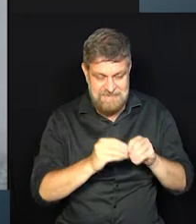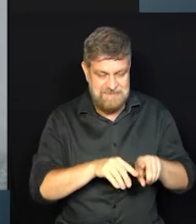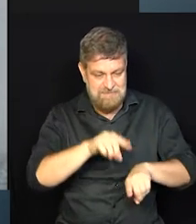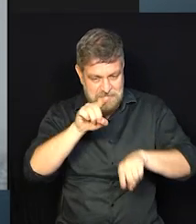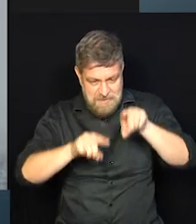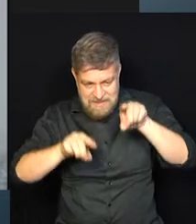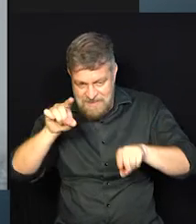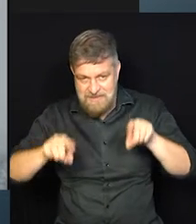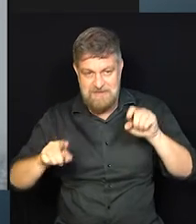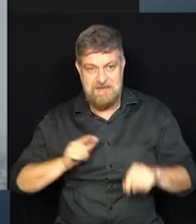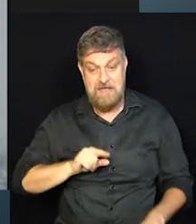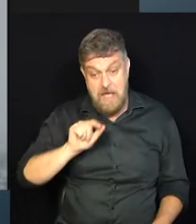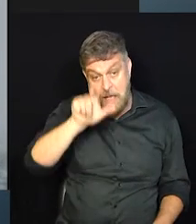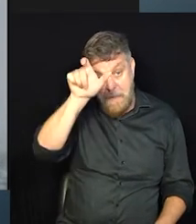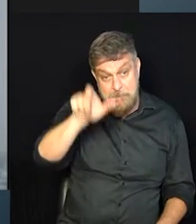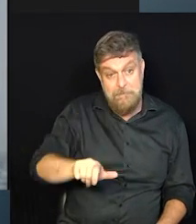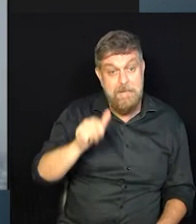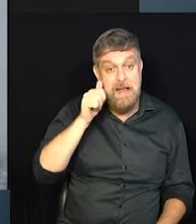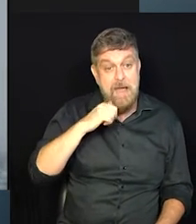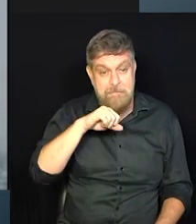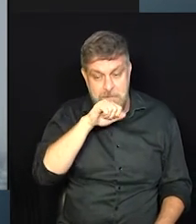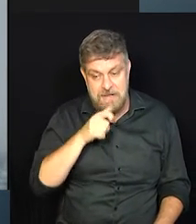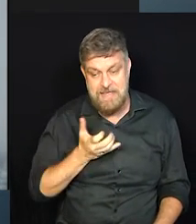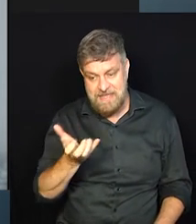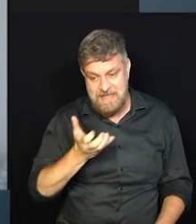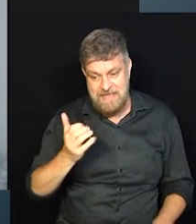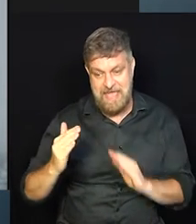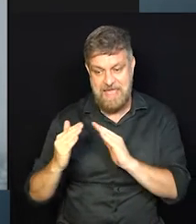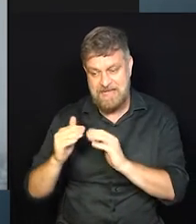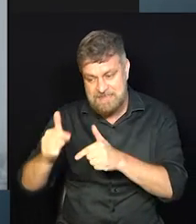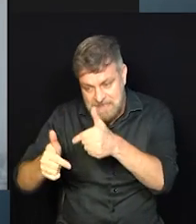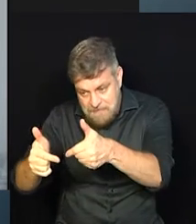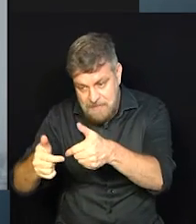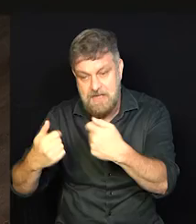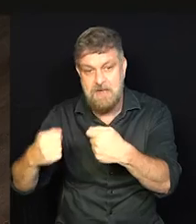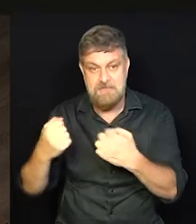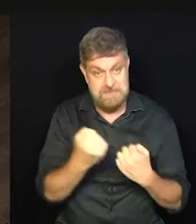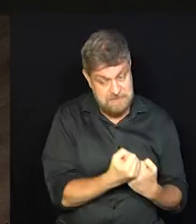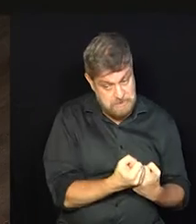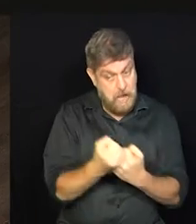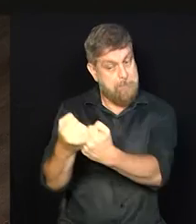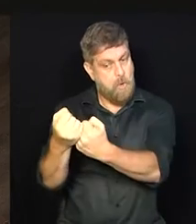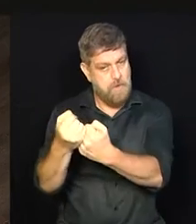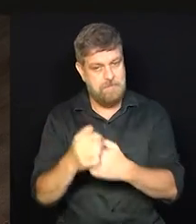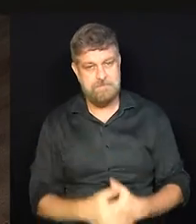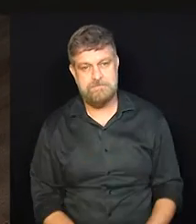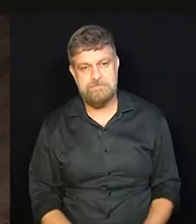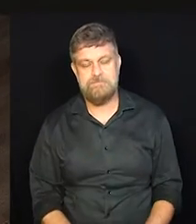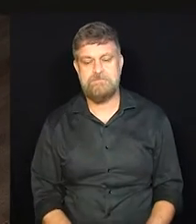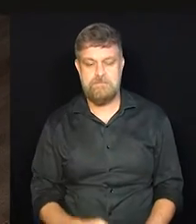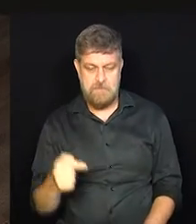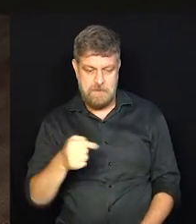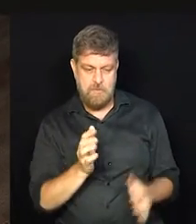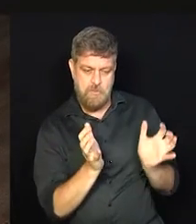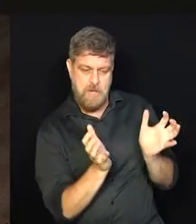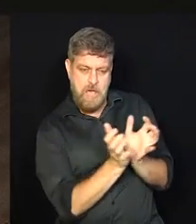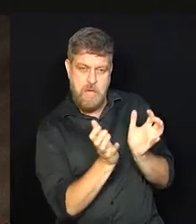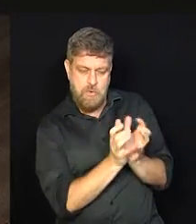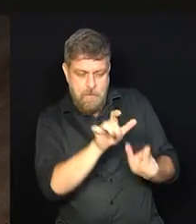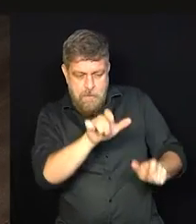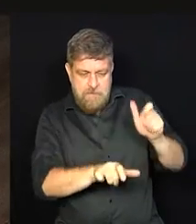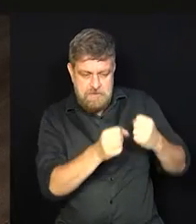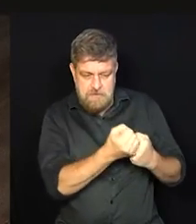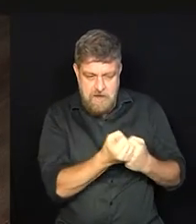é muito bom para quem quer empreender em casa. Ter essa flexibilidade. Mas precisa de uma rede de apoio. Sim. E essa rede de apoio,